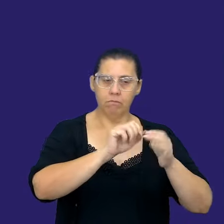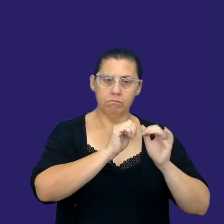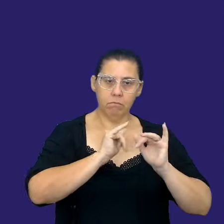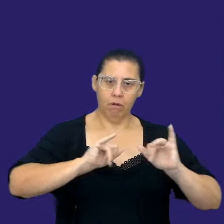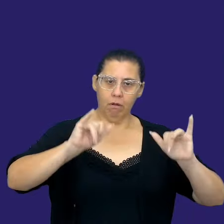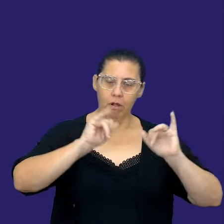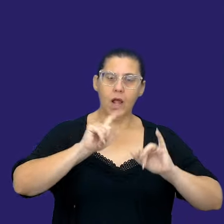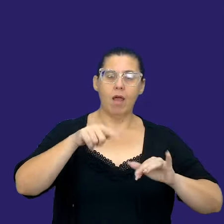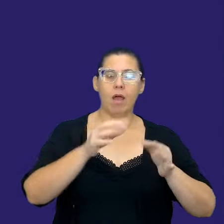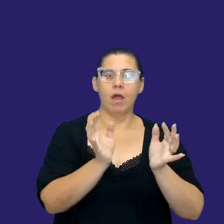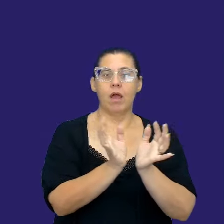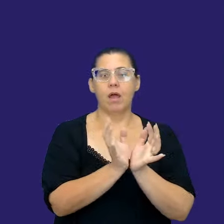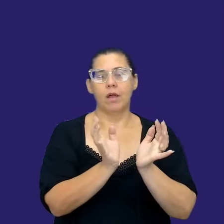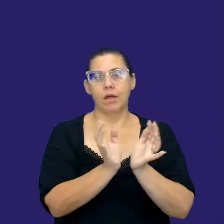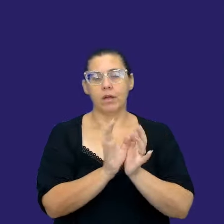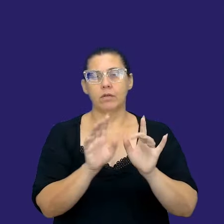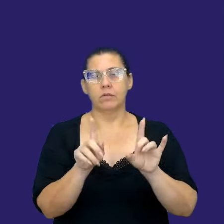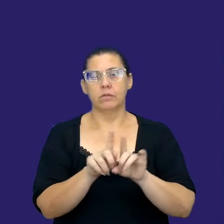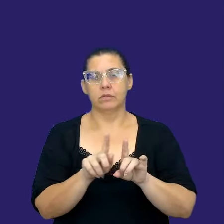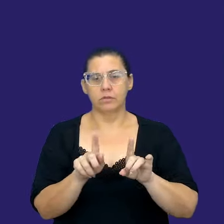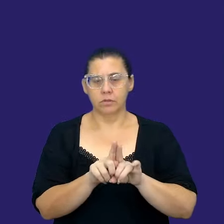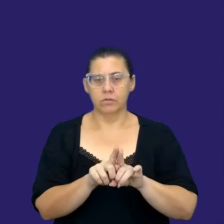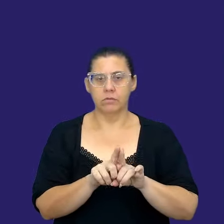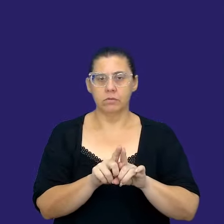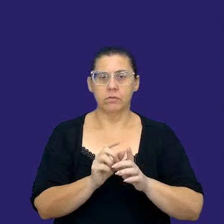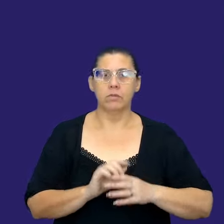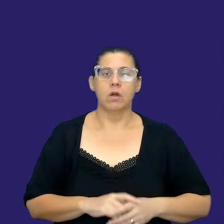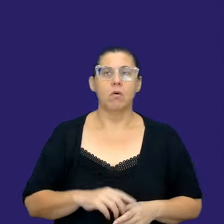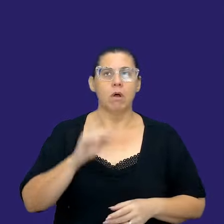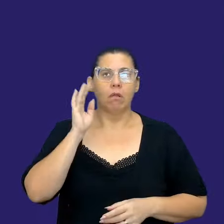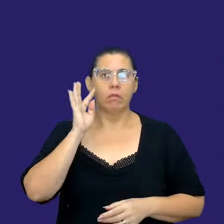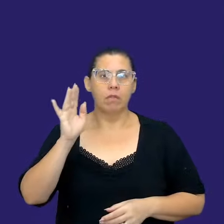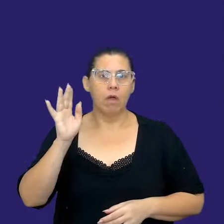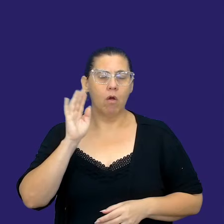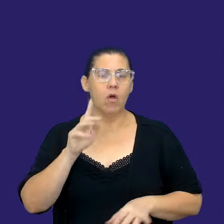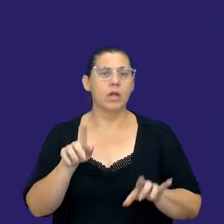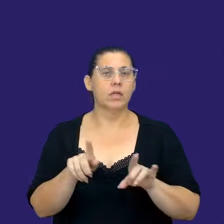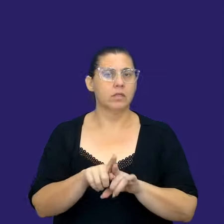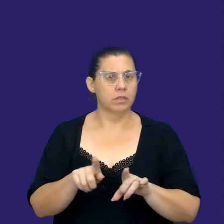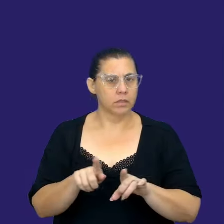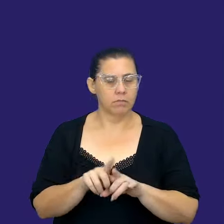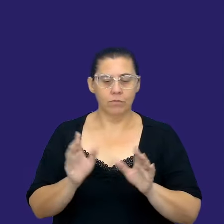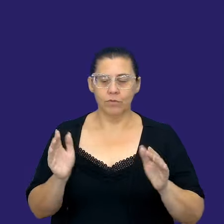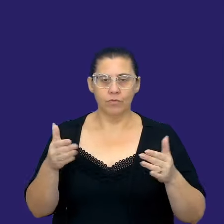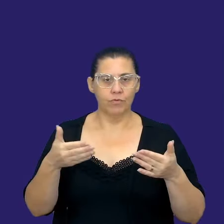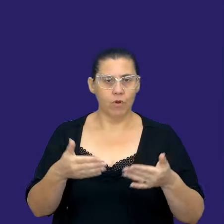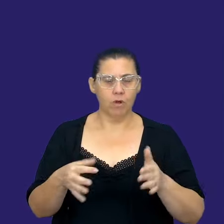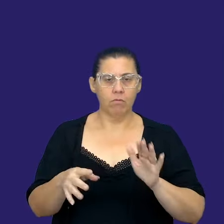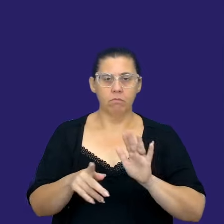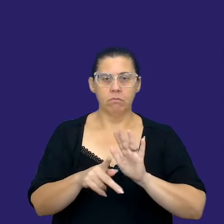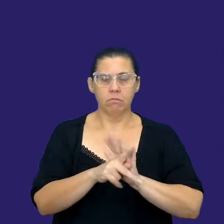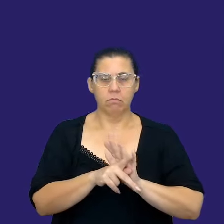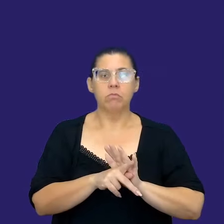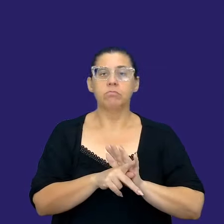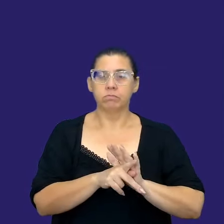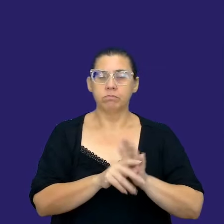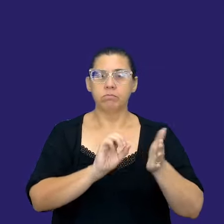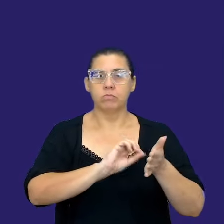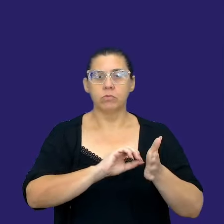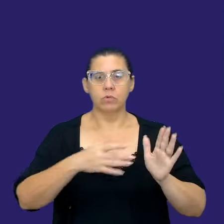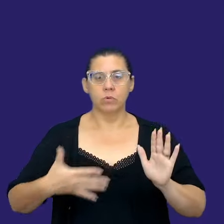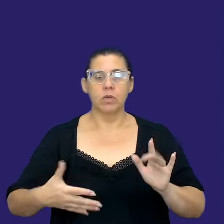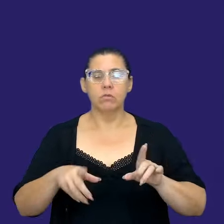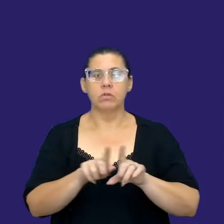é um eixo também, é uma acepção teórica muito voltada pelo currículo paulista, também,